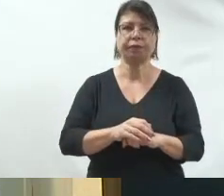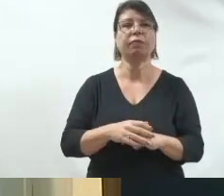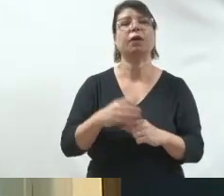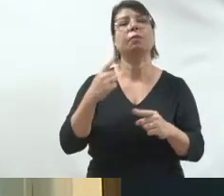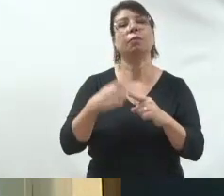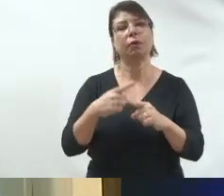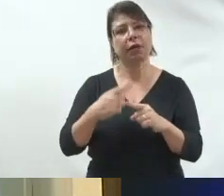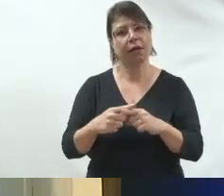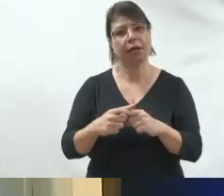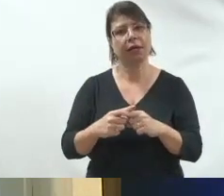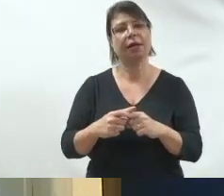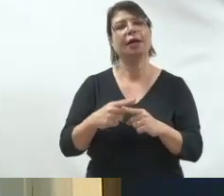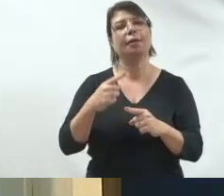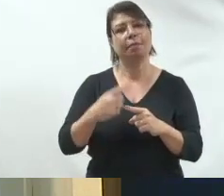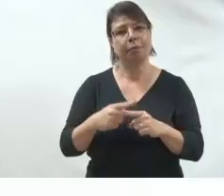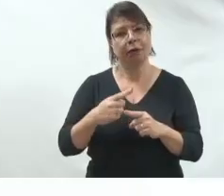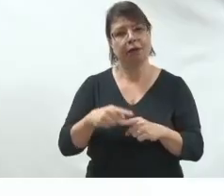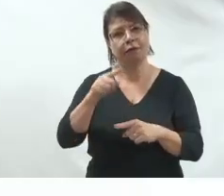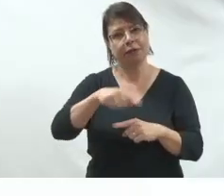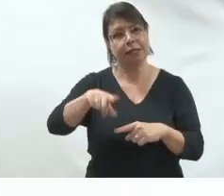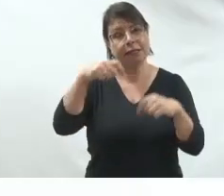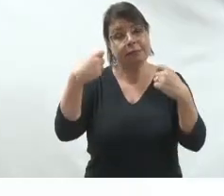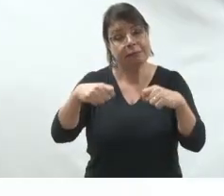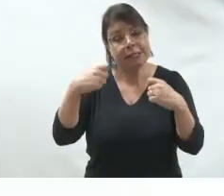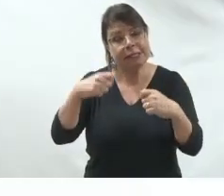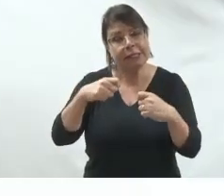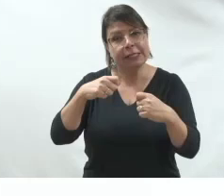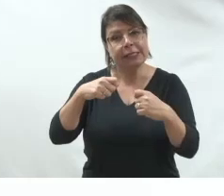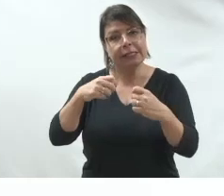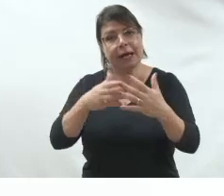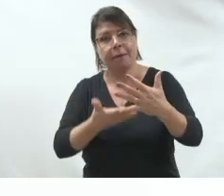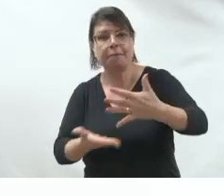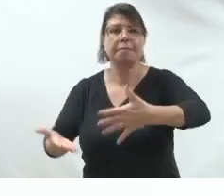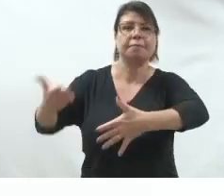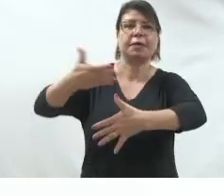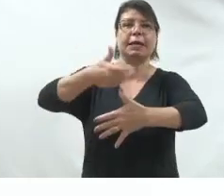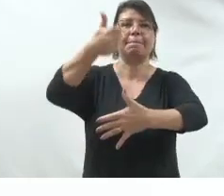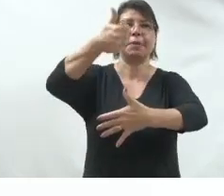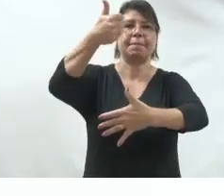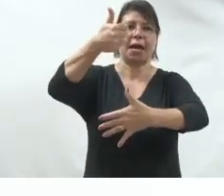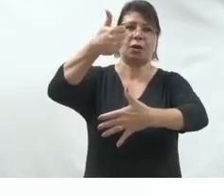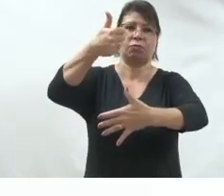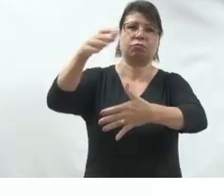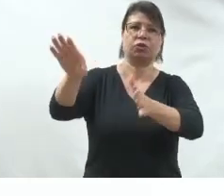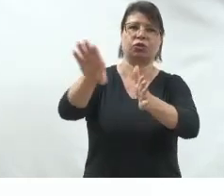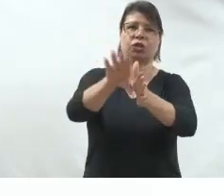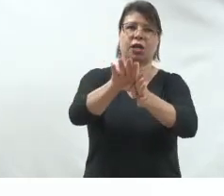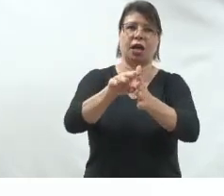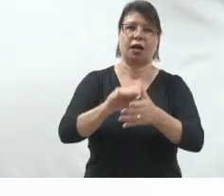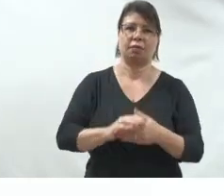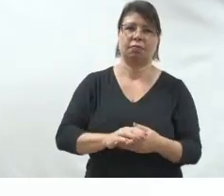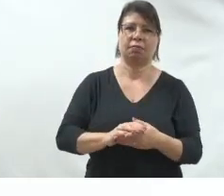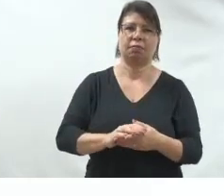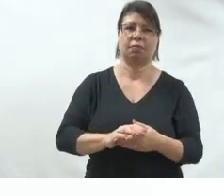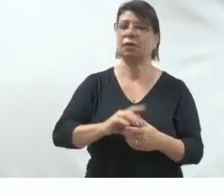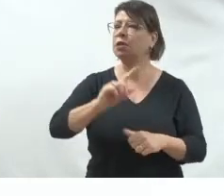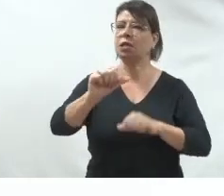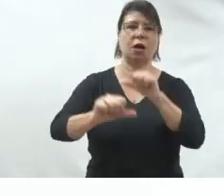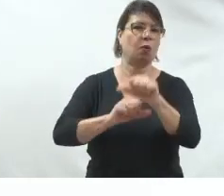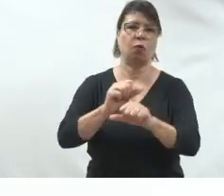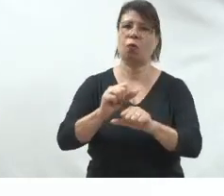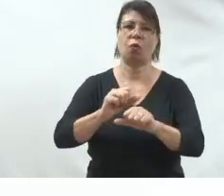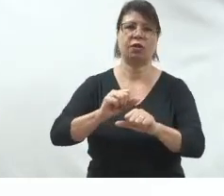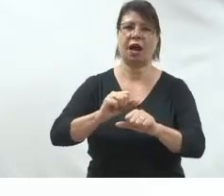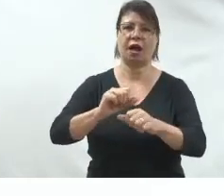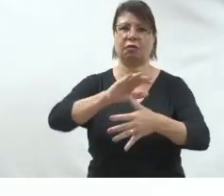chegar em primeiro. Não saírem em primeiro. Vocês terem a tranquilidade de você ter um planejamento de comunicação